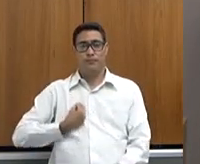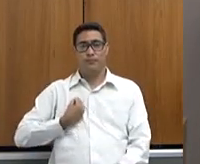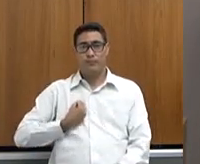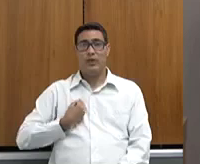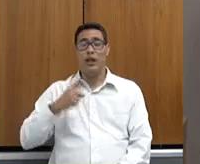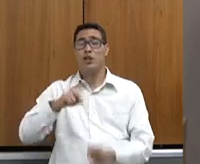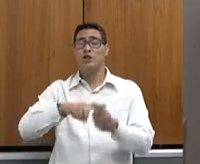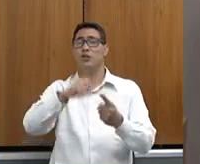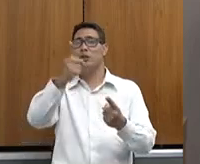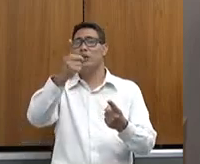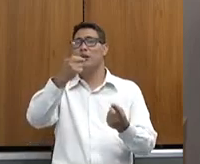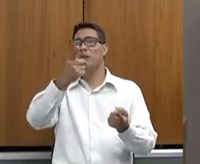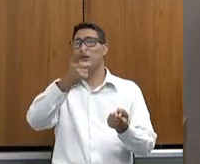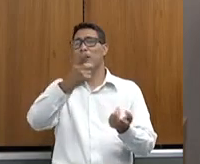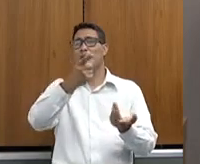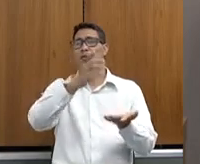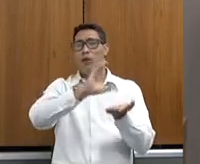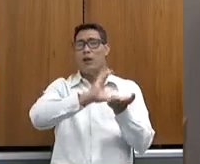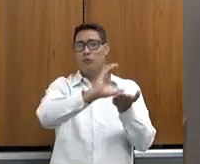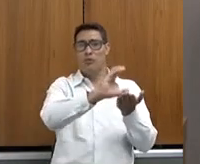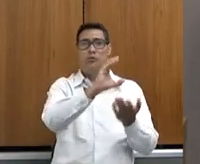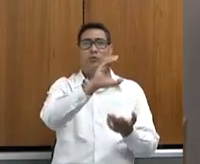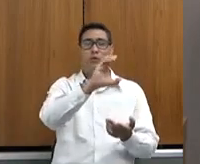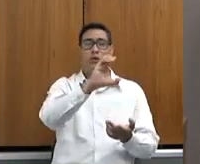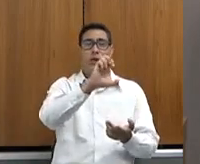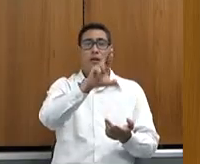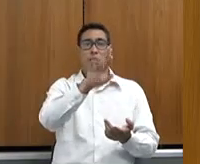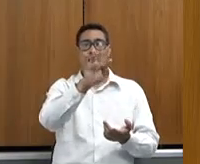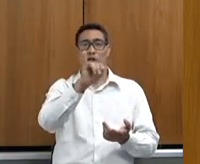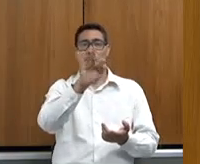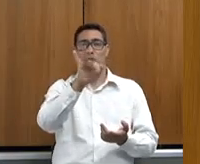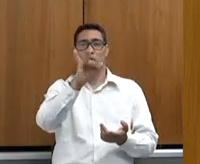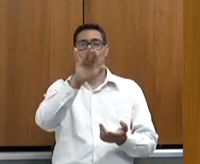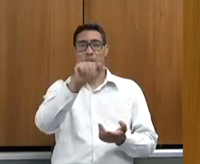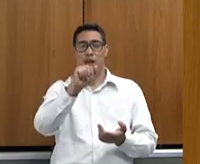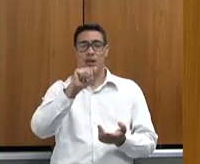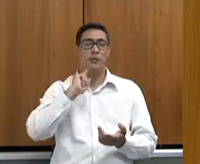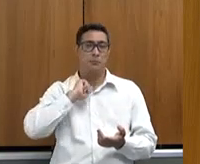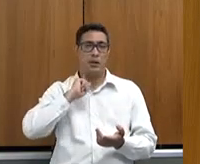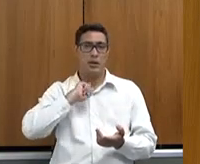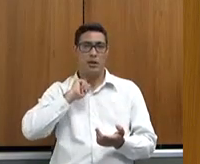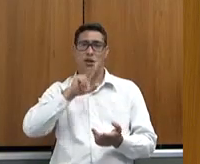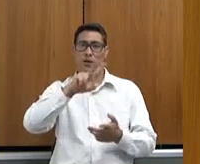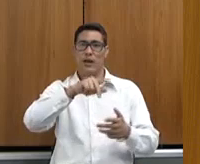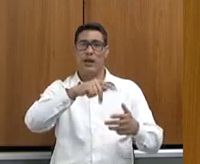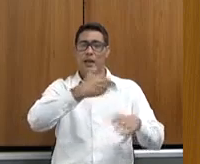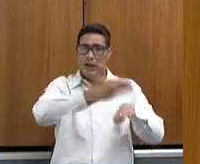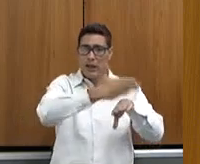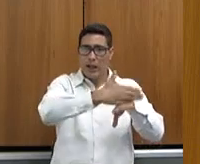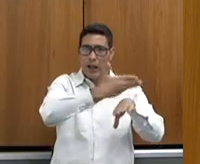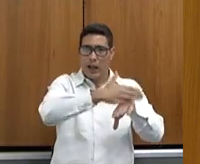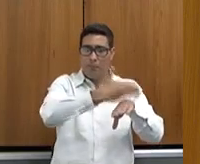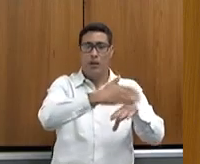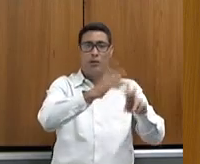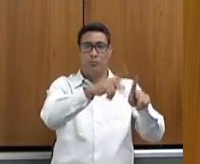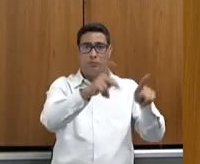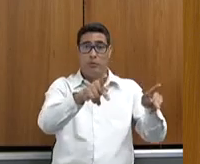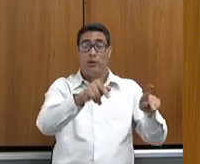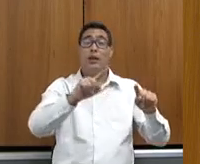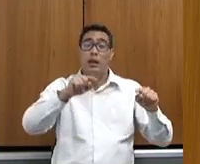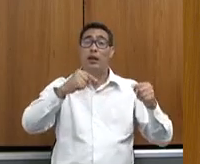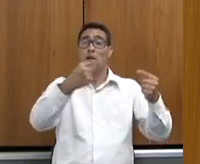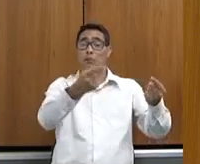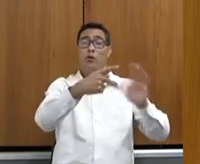Minas, nós utilizamos para isso, nós dávamos treinamento para as professoras, íamos nas escolas, e depois esse programa ele murchou,